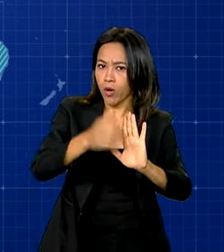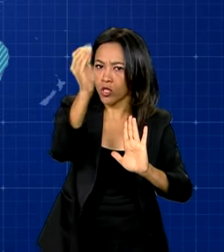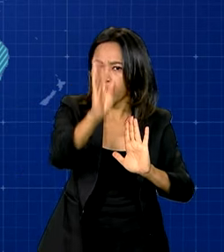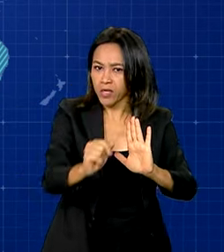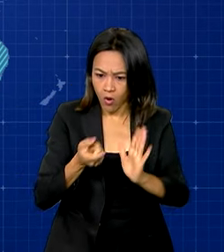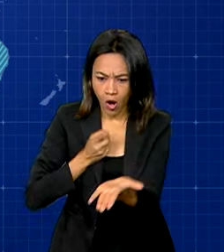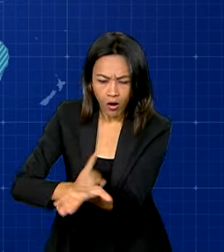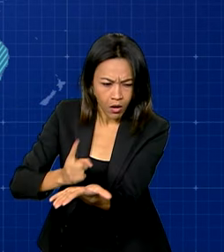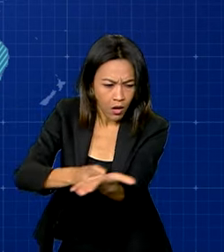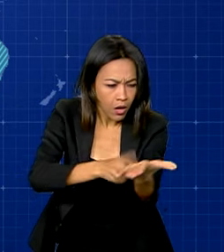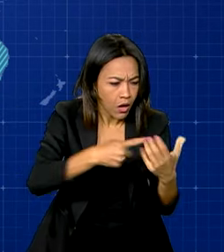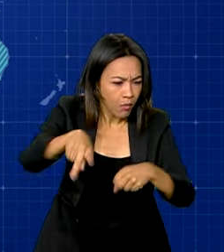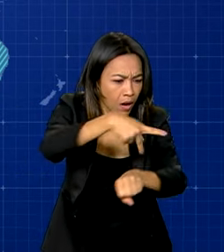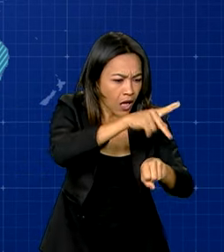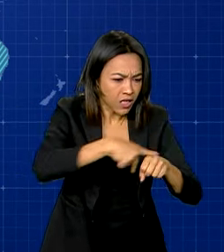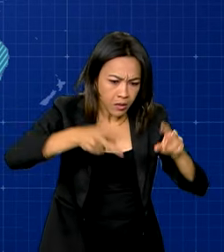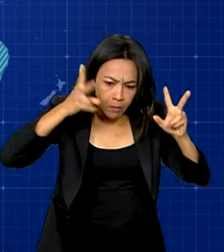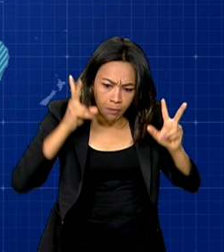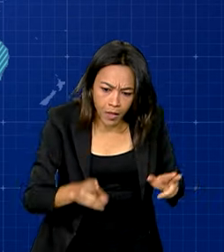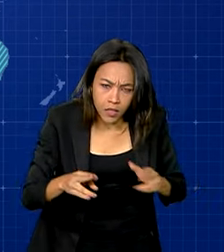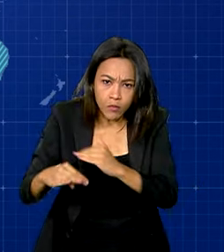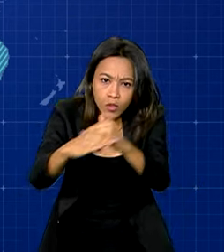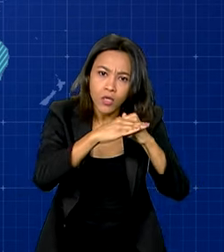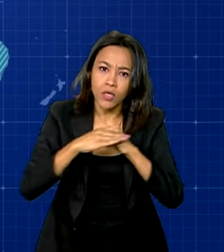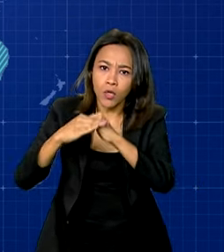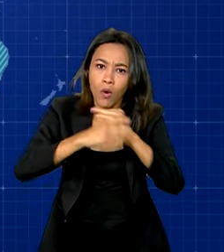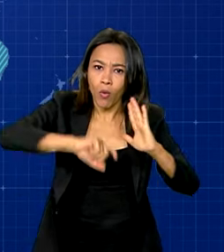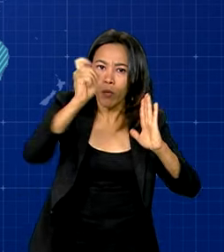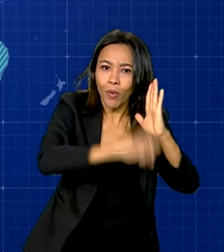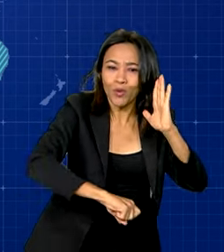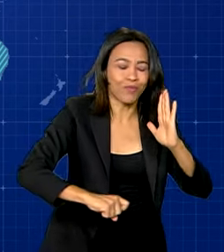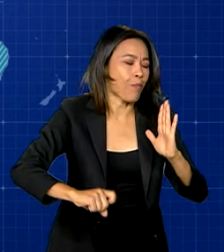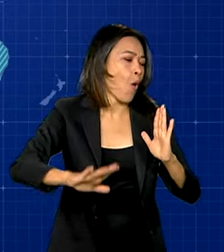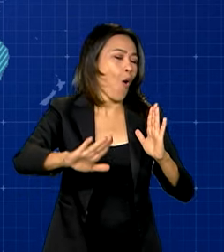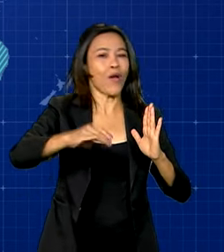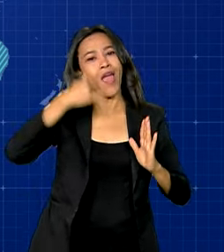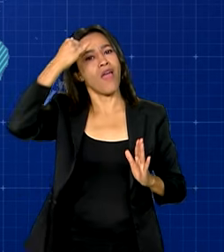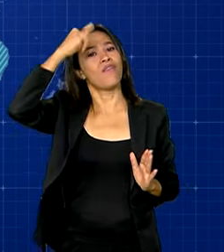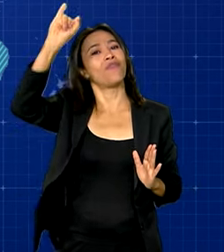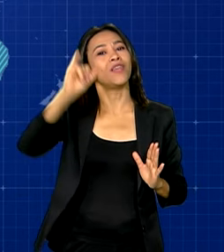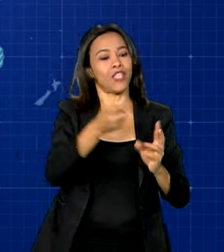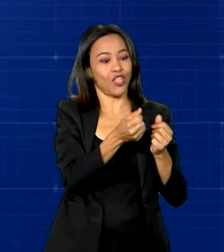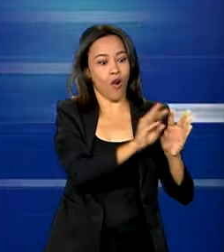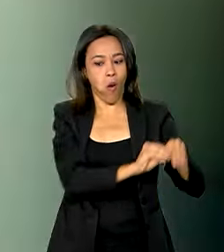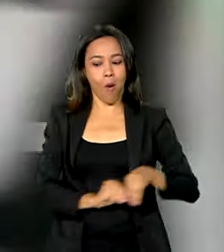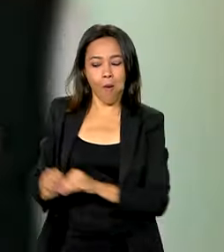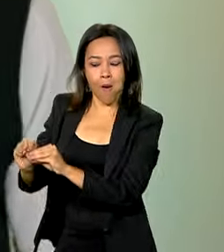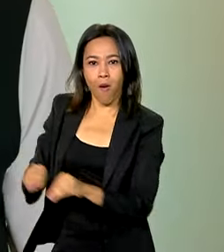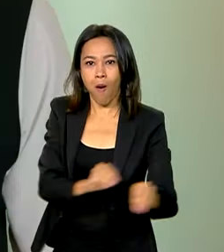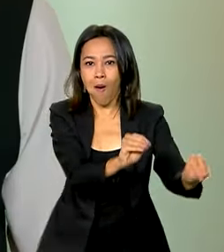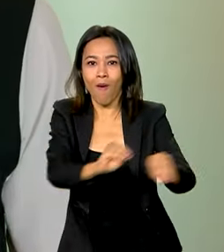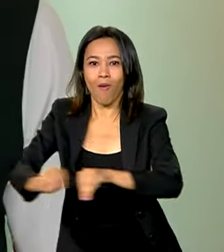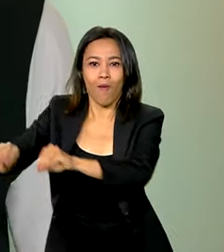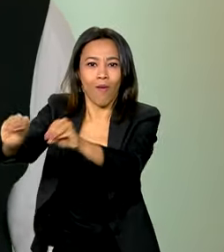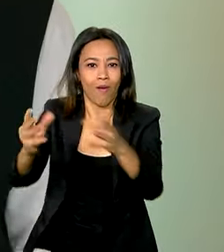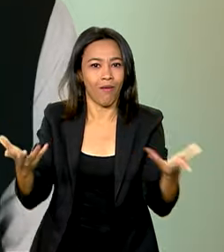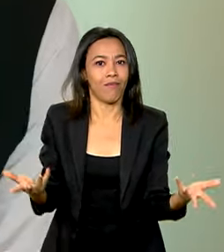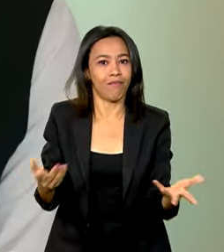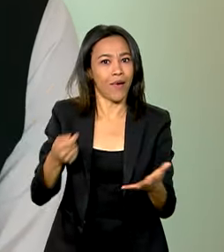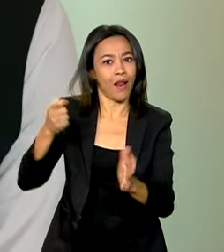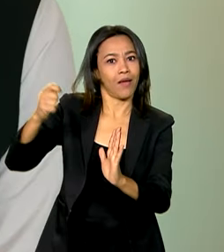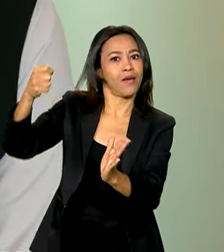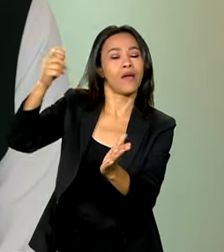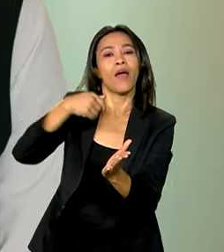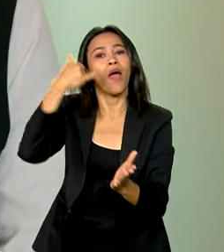se comprometerem a cobrar a mesma alíquota mínima, isso evitaria a chamada fuga de capitais. E alguém pode pensar que